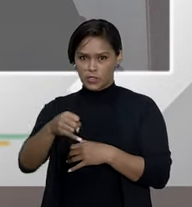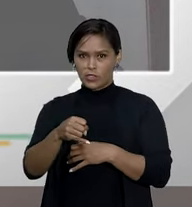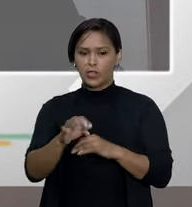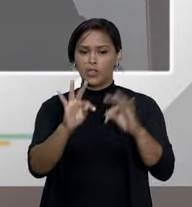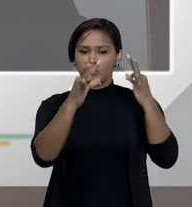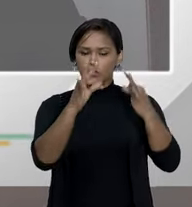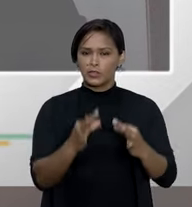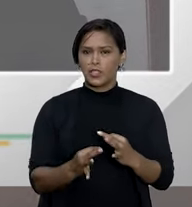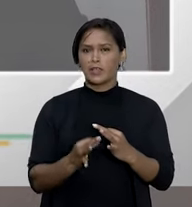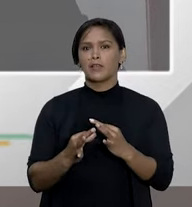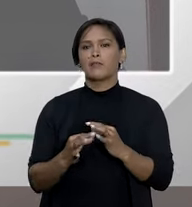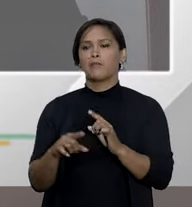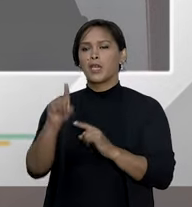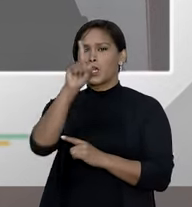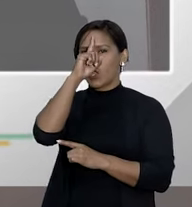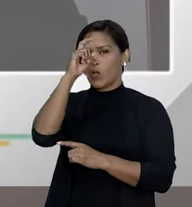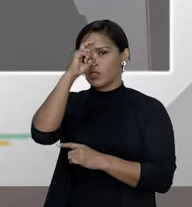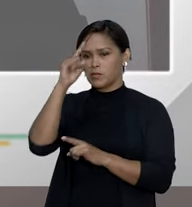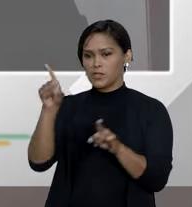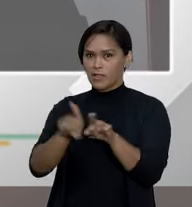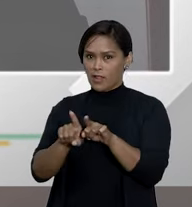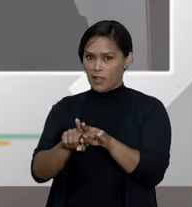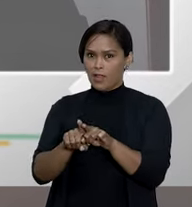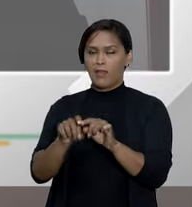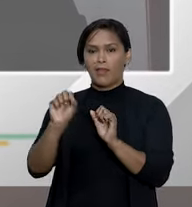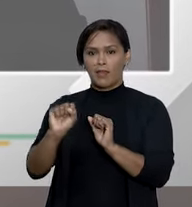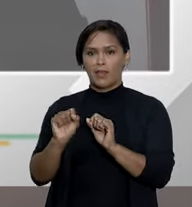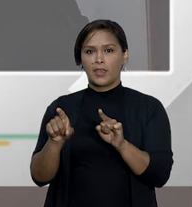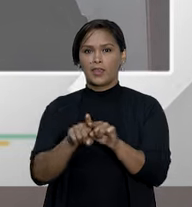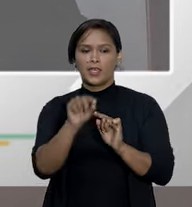tratamento hospitalar e que segundo